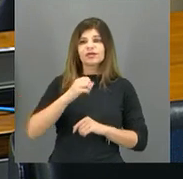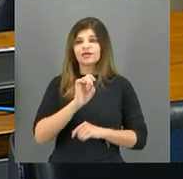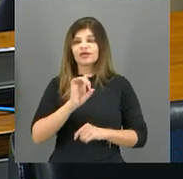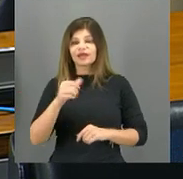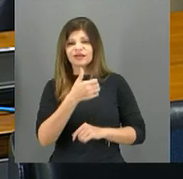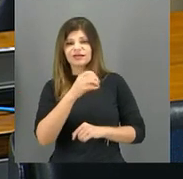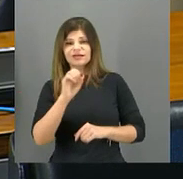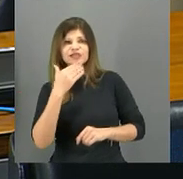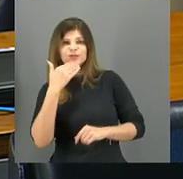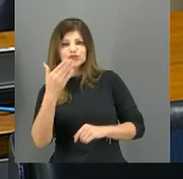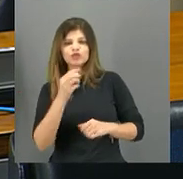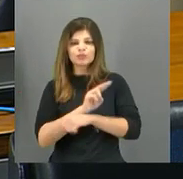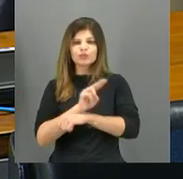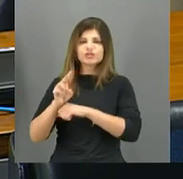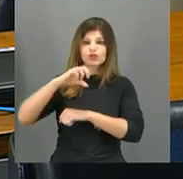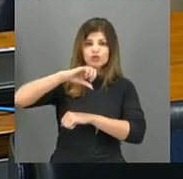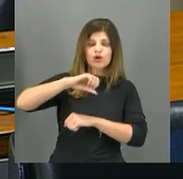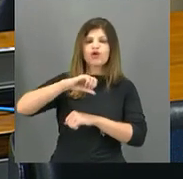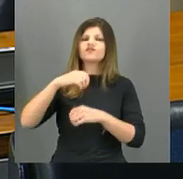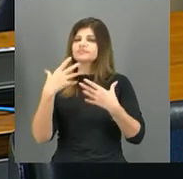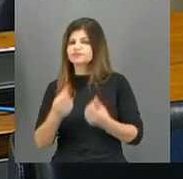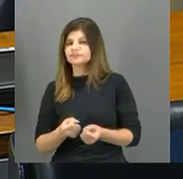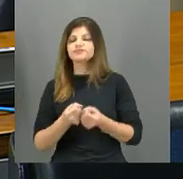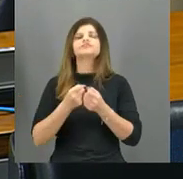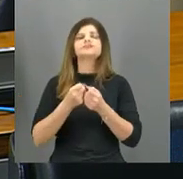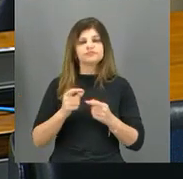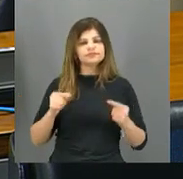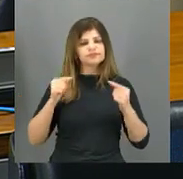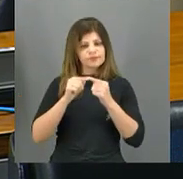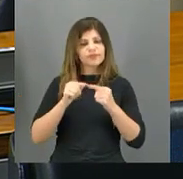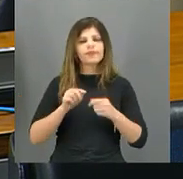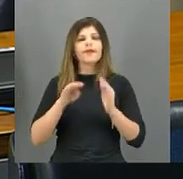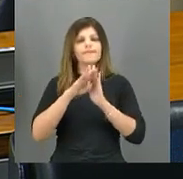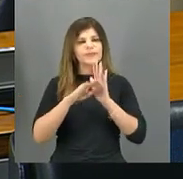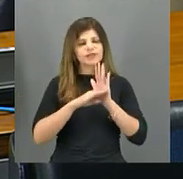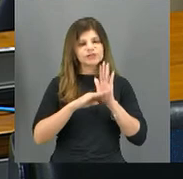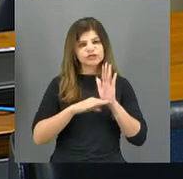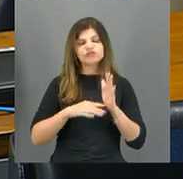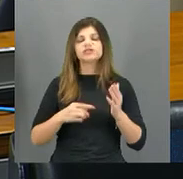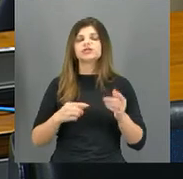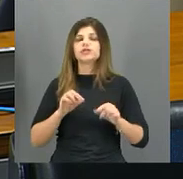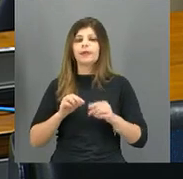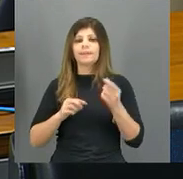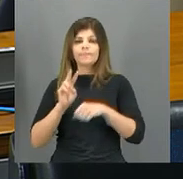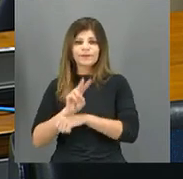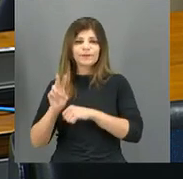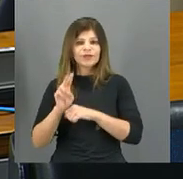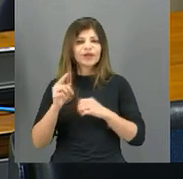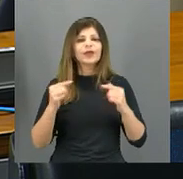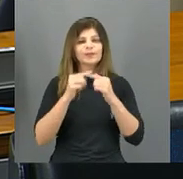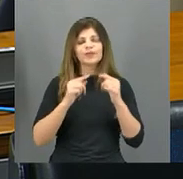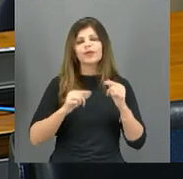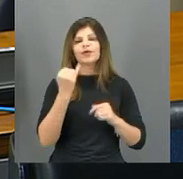pedidos são deferidos, o que mostra a adesão do judiciário ao instrumento das medidas protetivas. Dessa forma, é importante debater a lei Maria da Penha e os